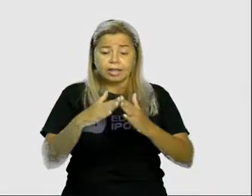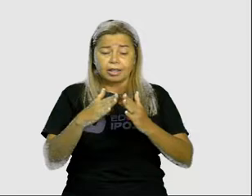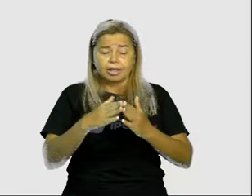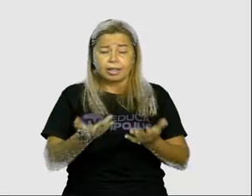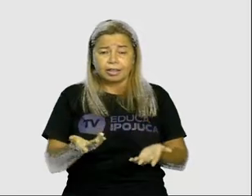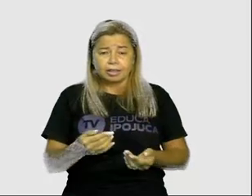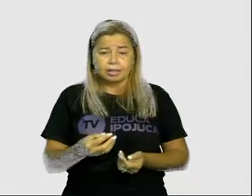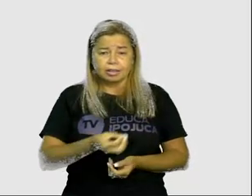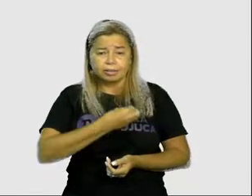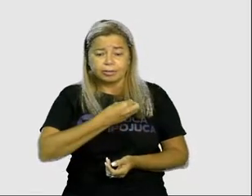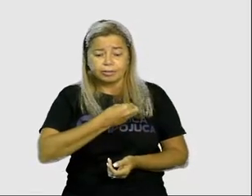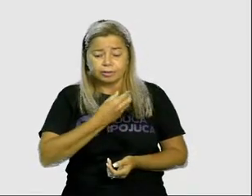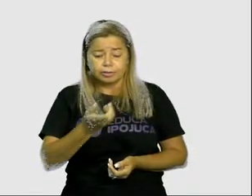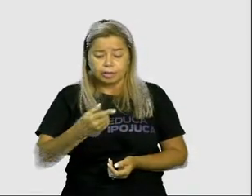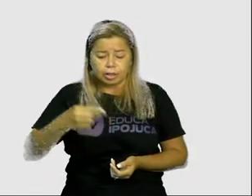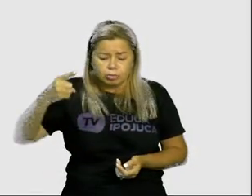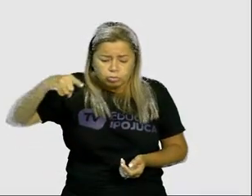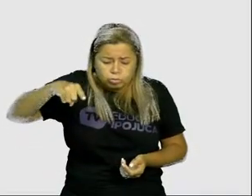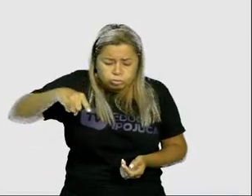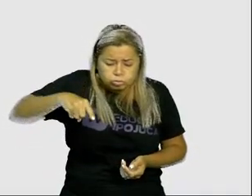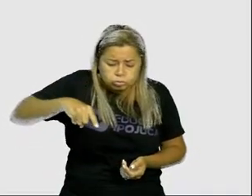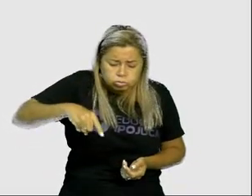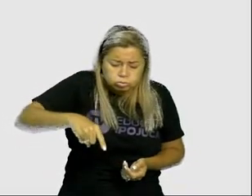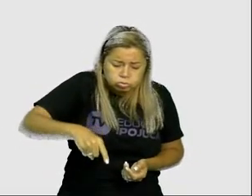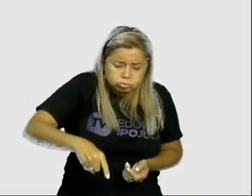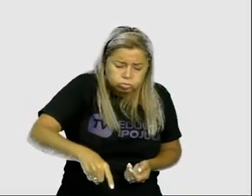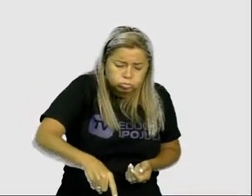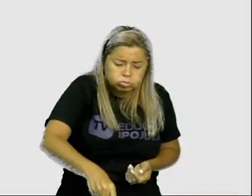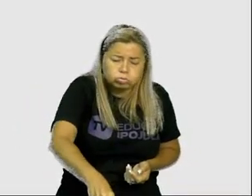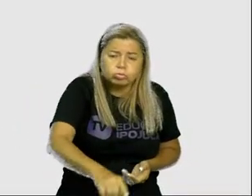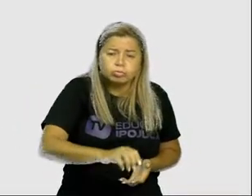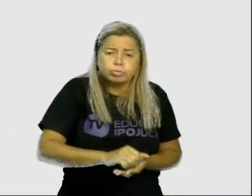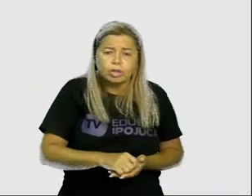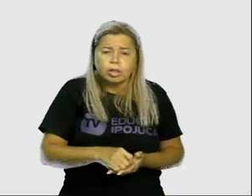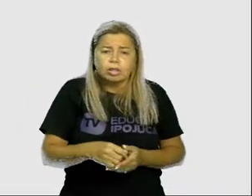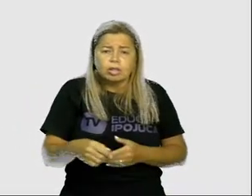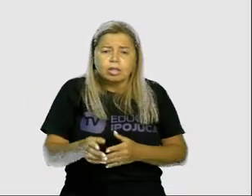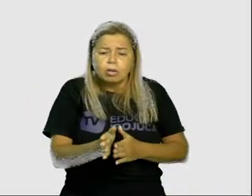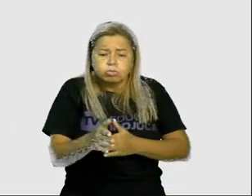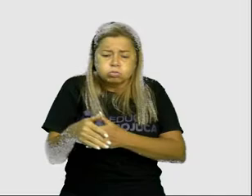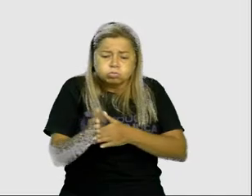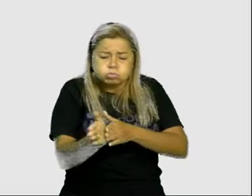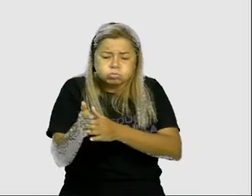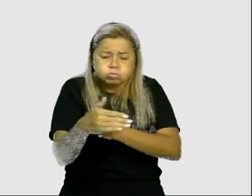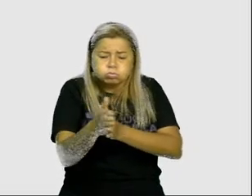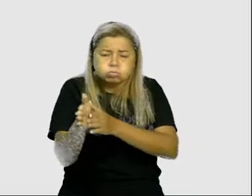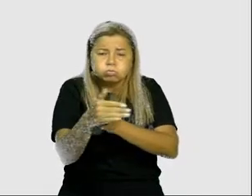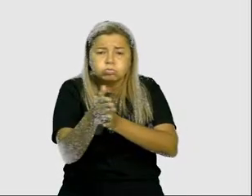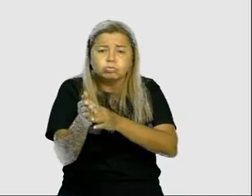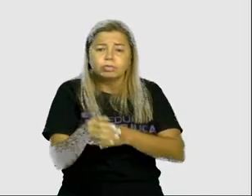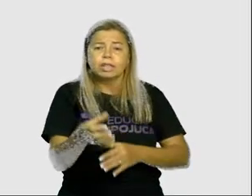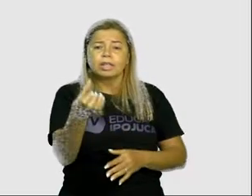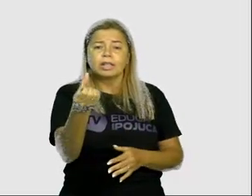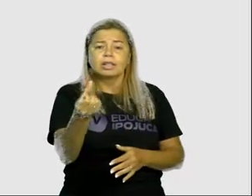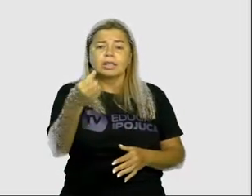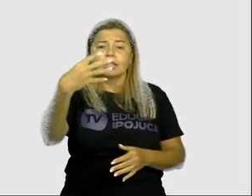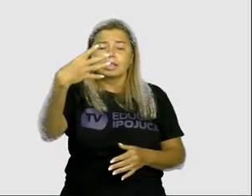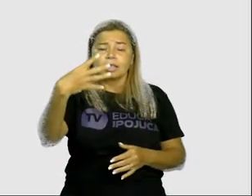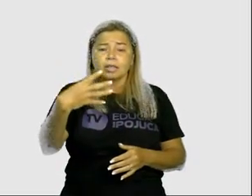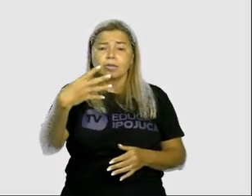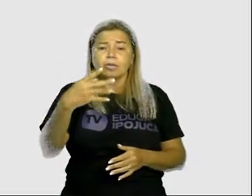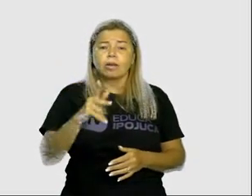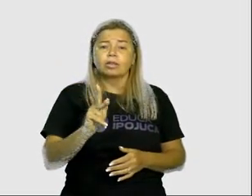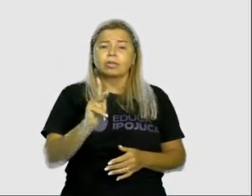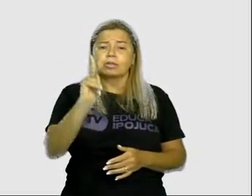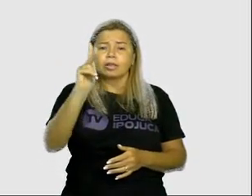e consegue nadar cerca de 64 quilômetros. Em um dia,